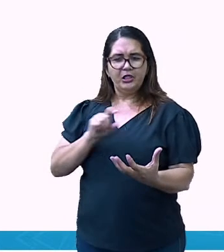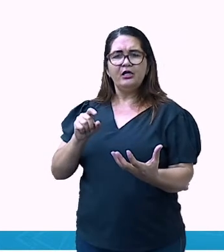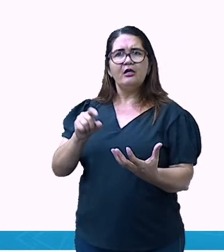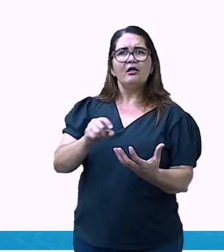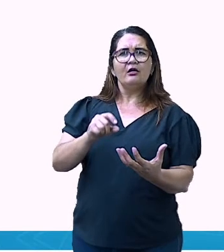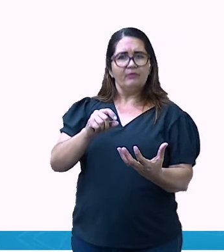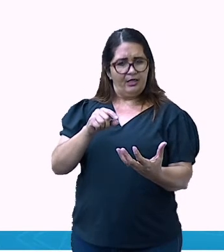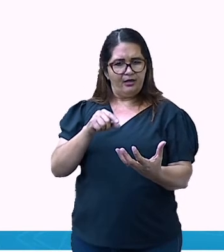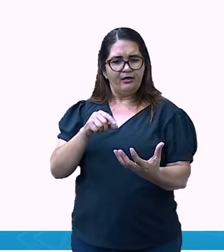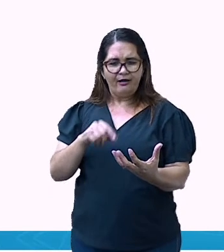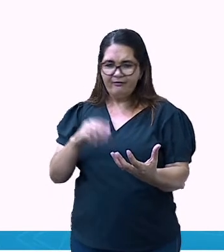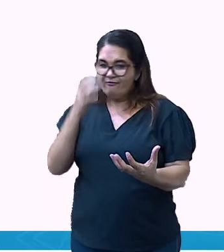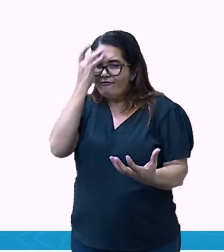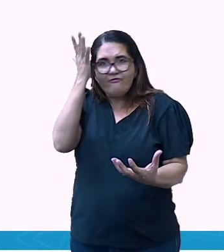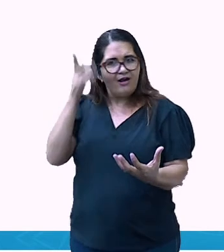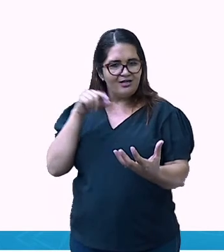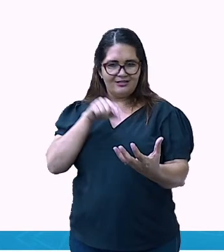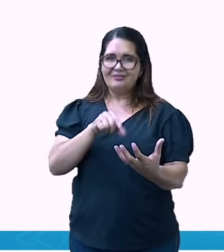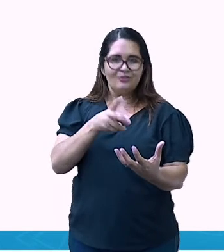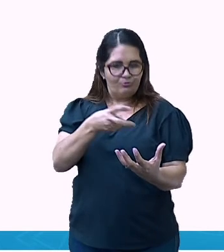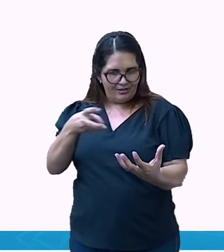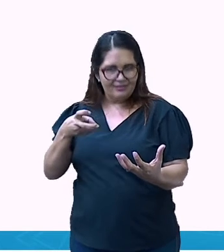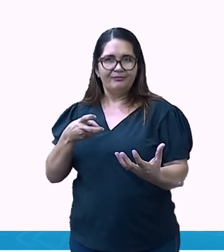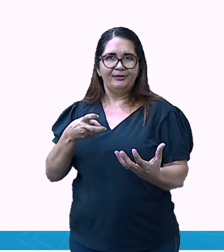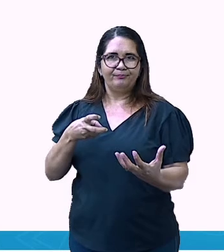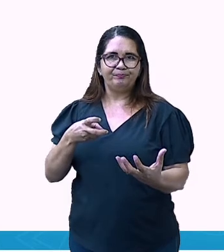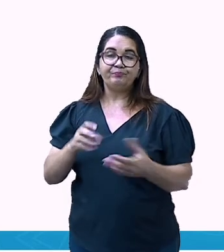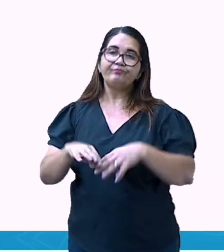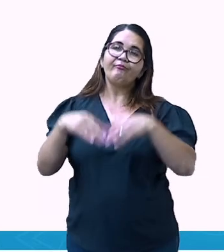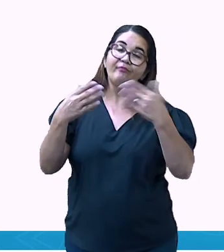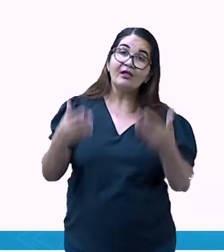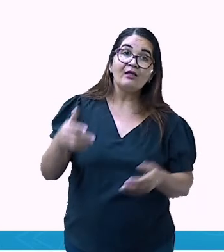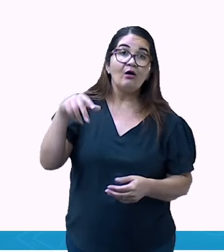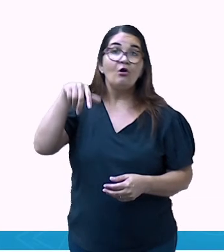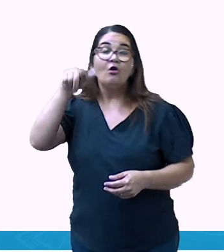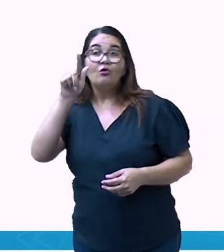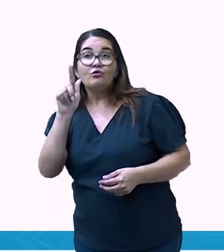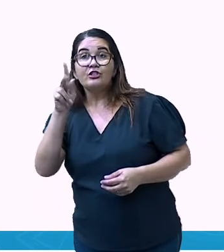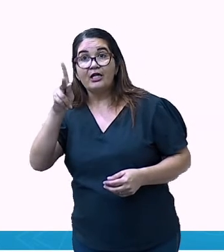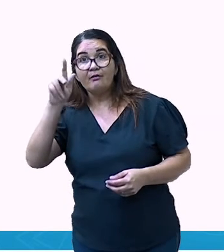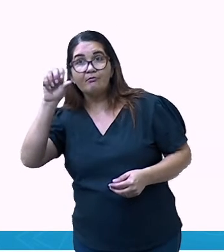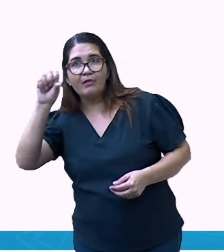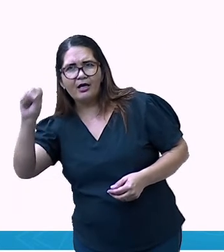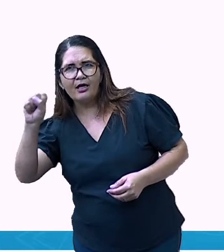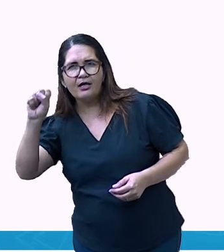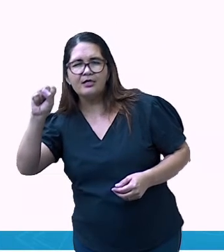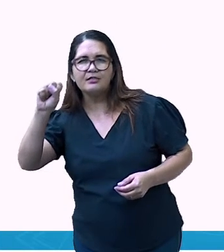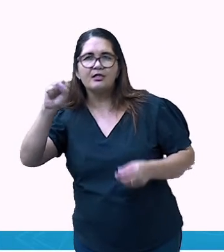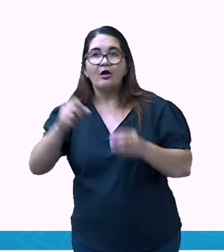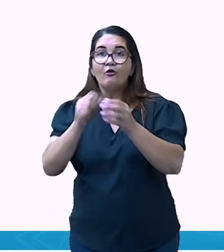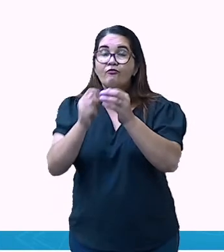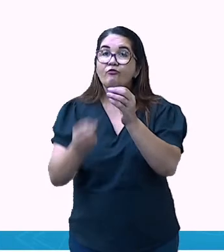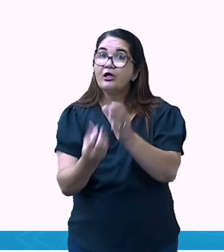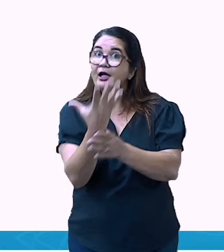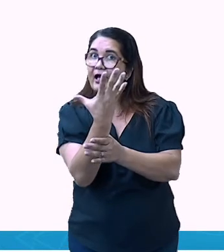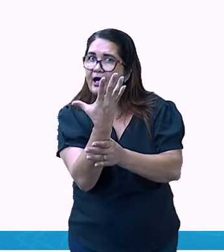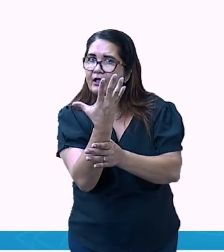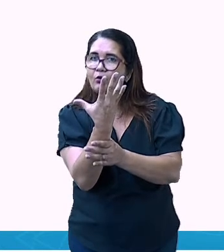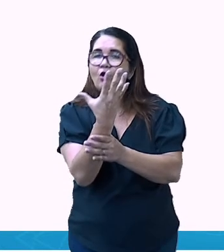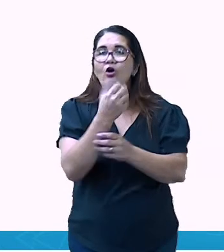dificuldades para conseguir identificar. O GPS, ele foi inventado na década de... em 1960,